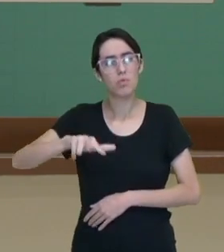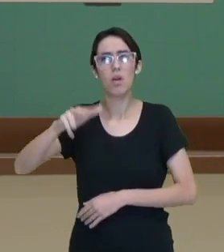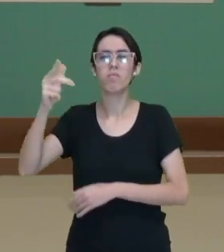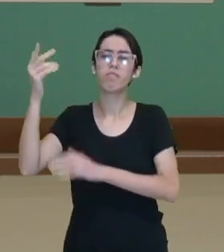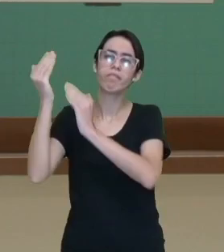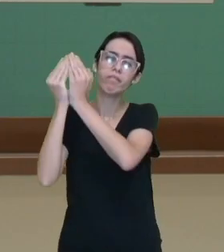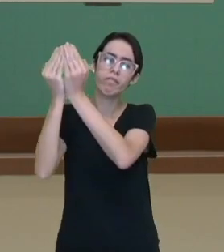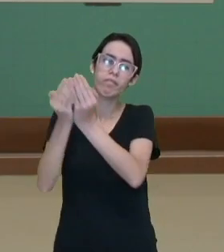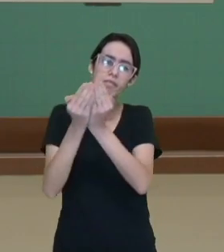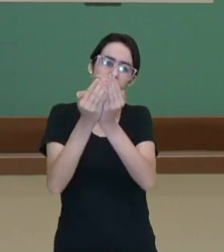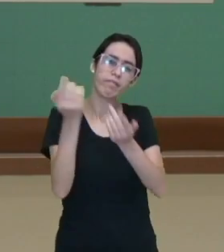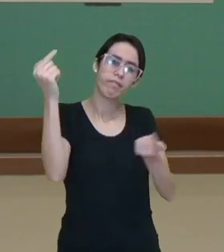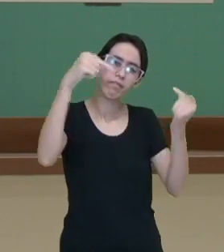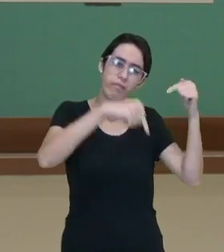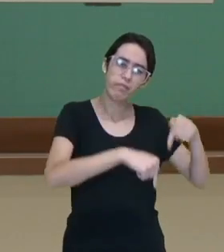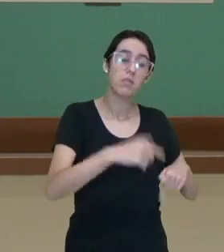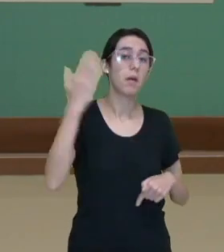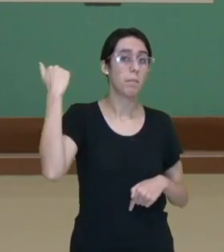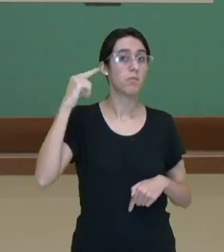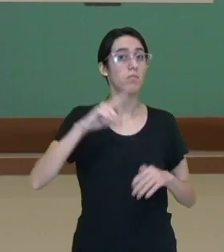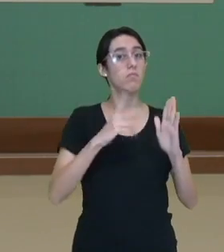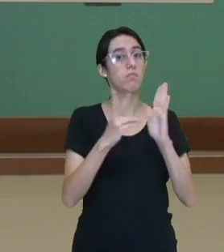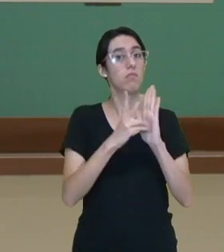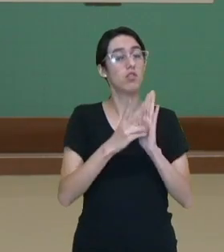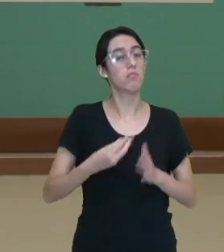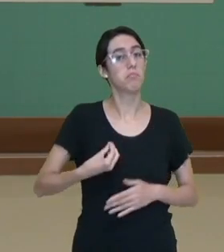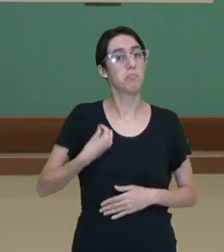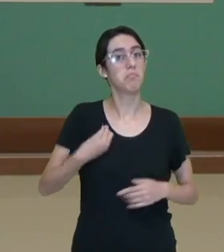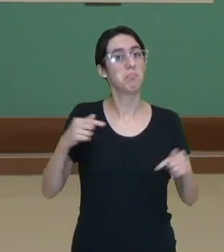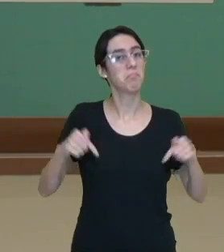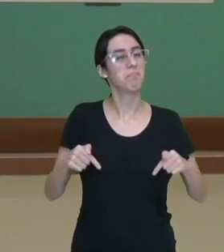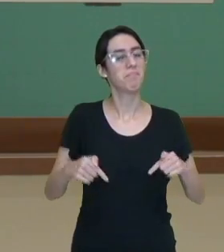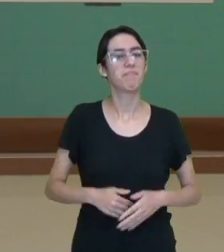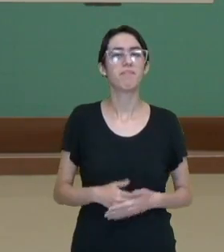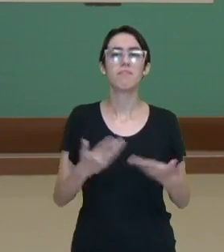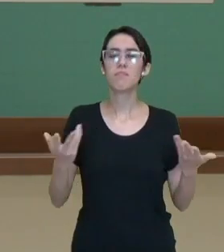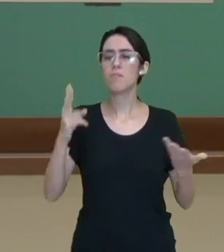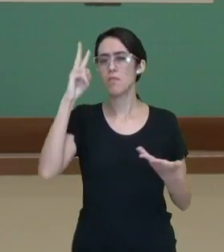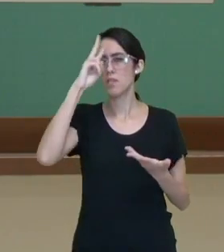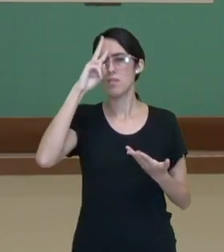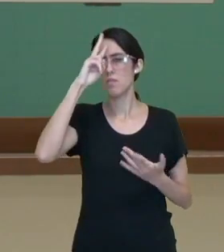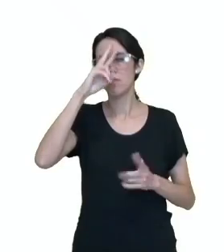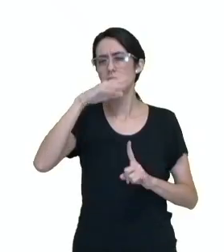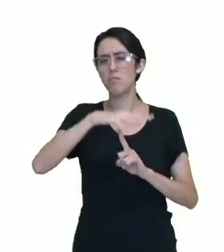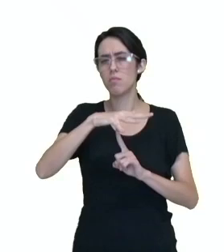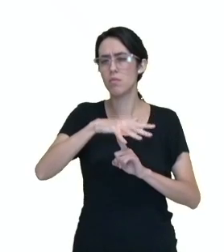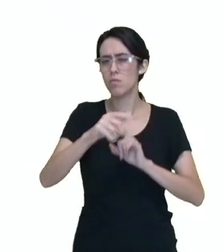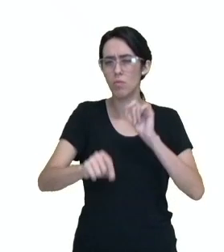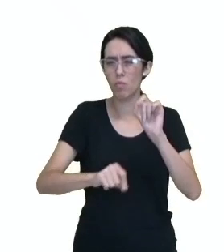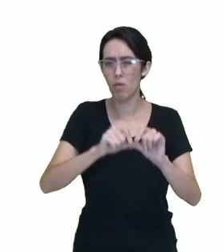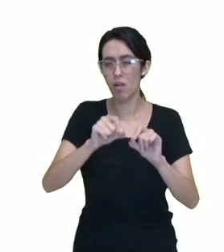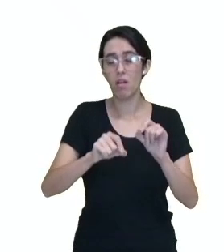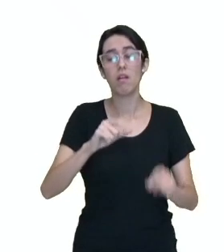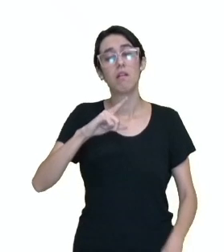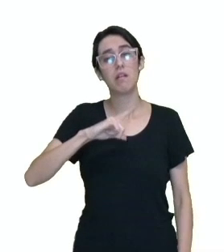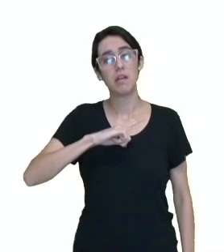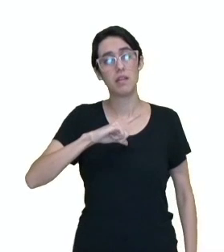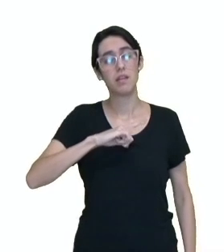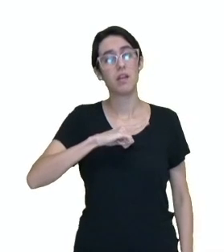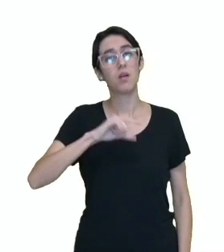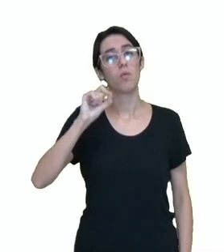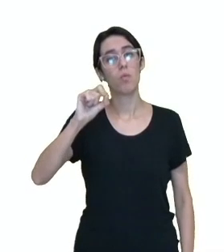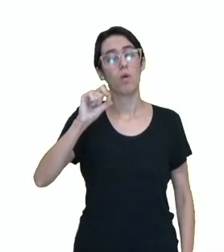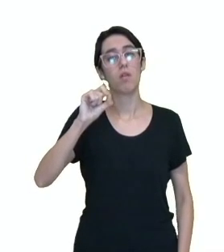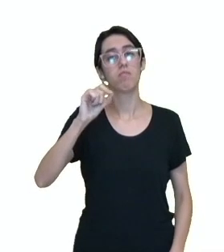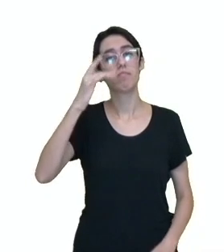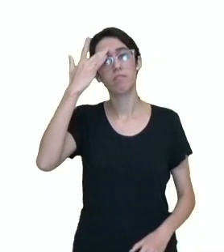povos nativos que aqui estavam, né? Olha só, e a história do estado do Paraná, ela é contada pela ocupação do seu